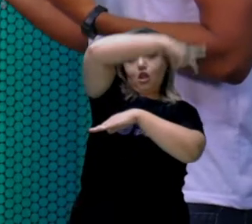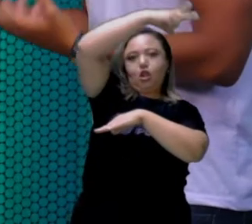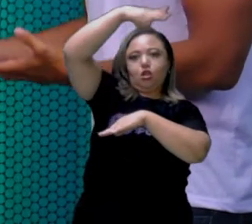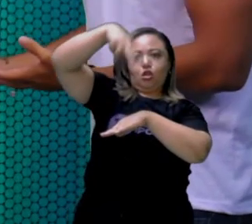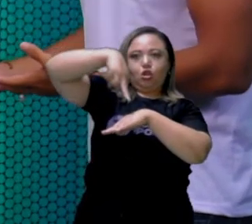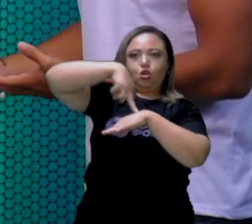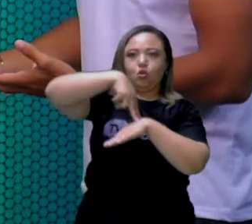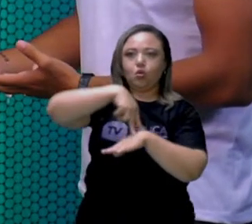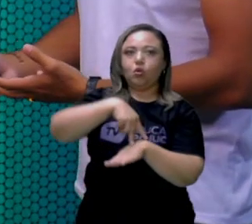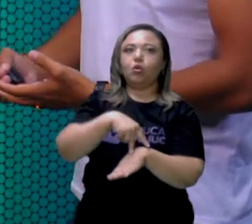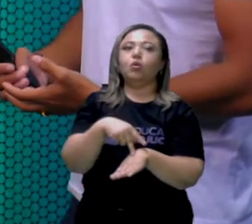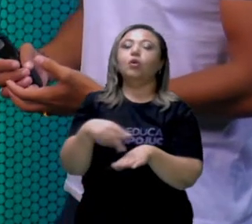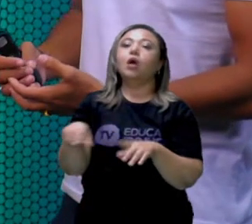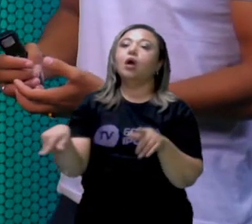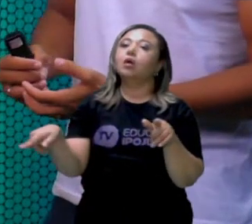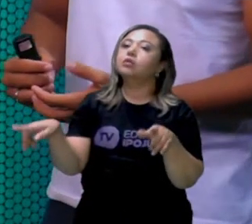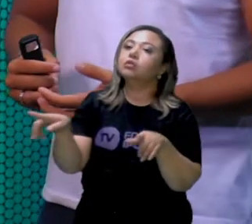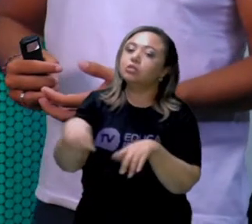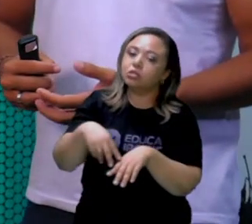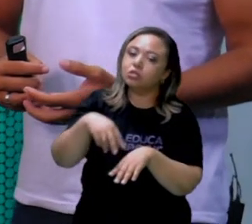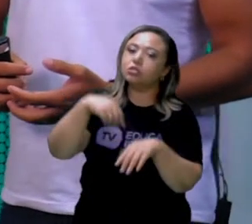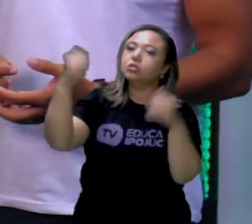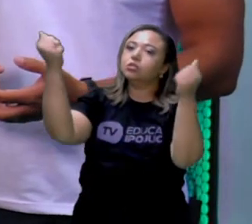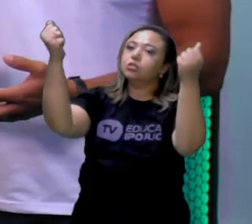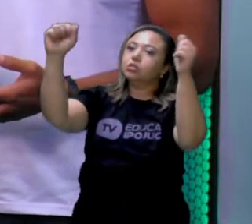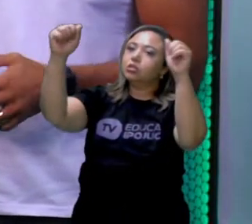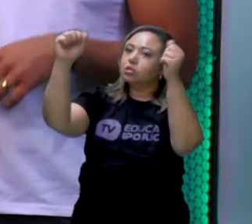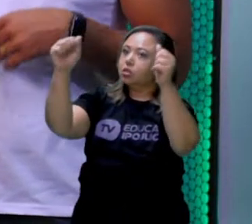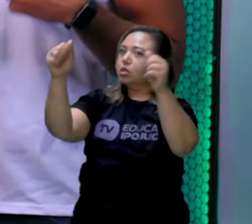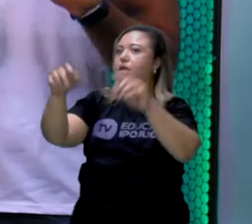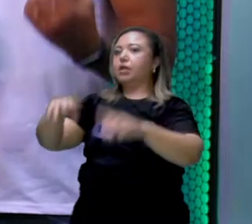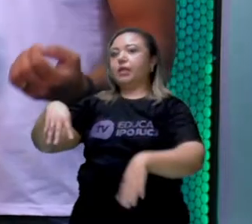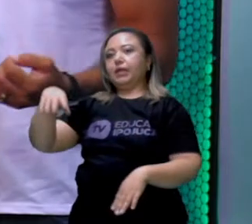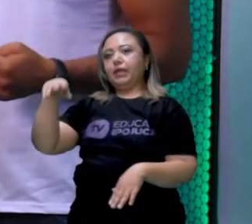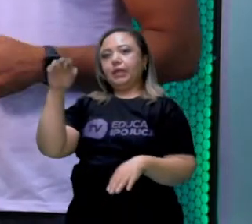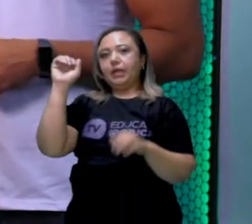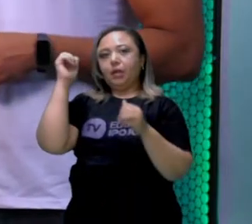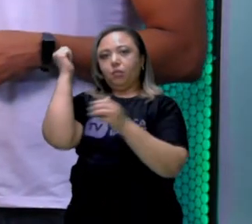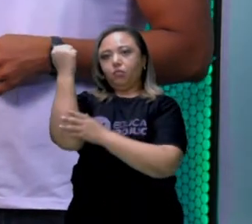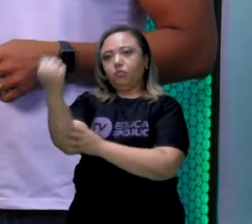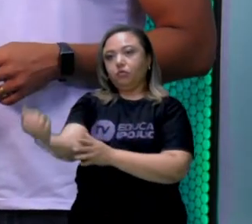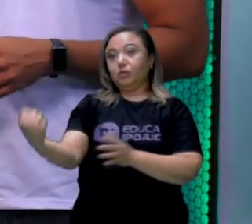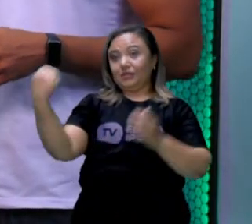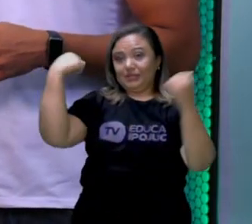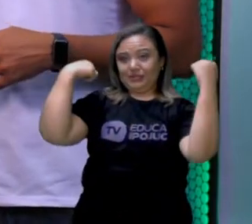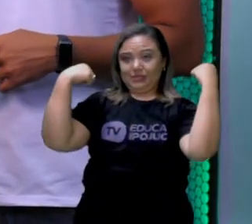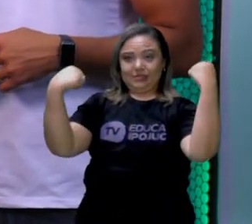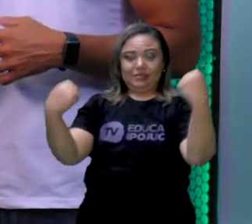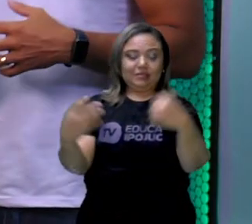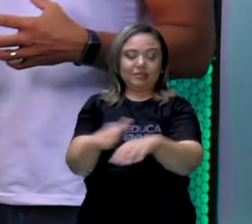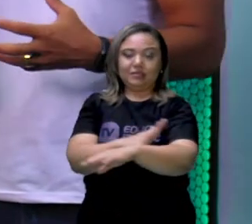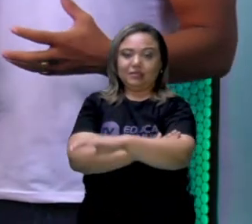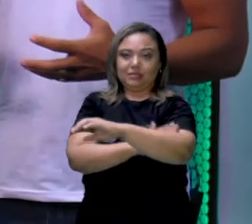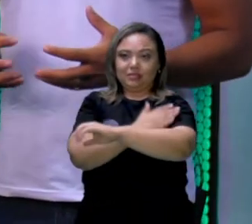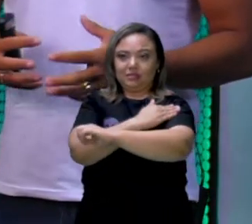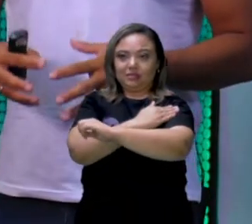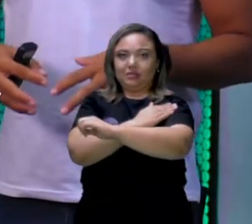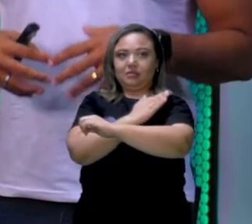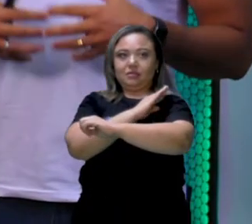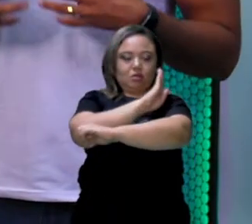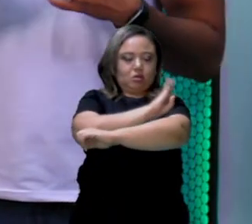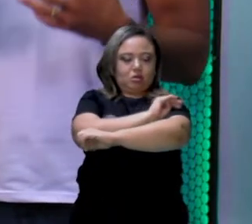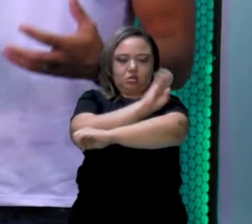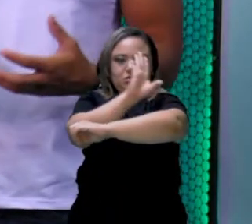ginástica voltada para o ambiente de academia, musculação, estepe. Essa ginástica de